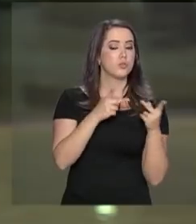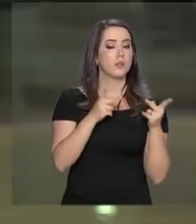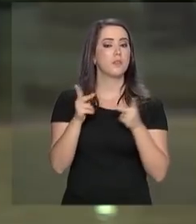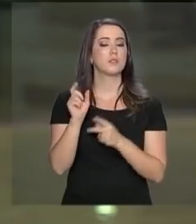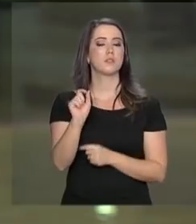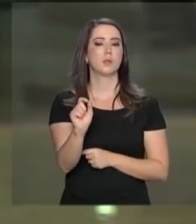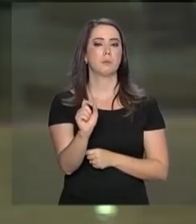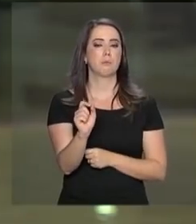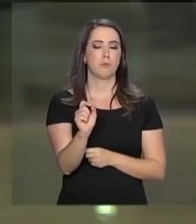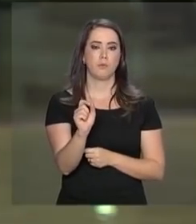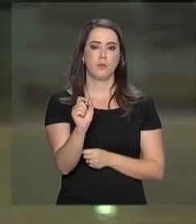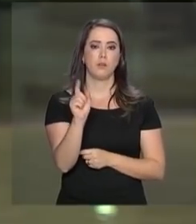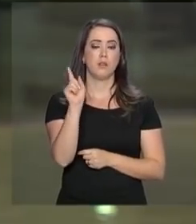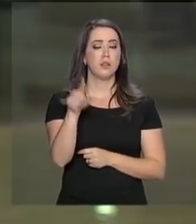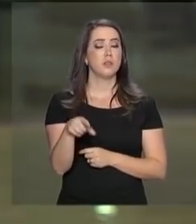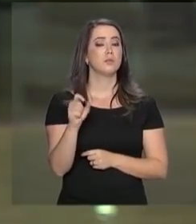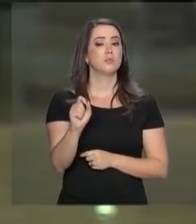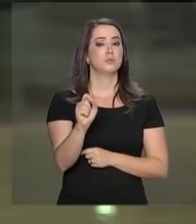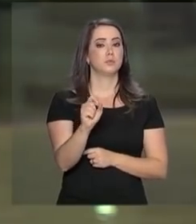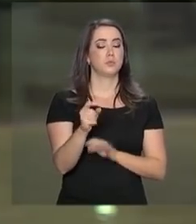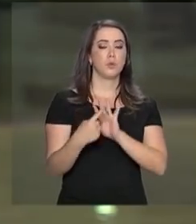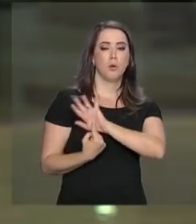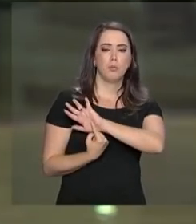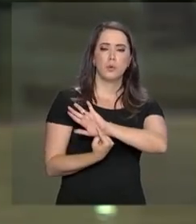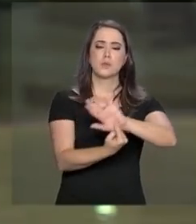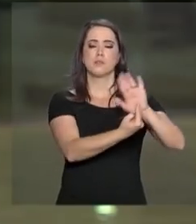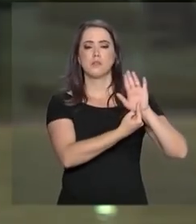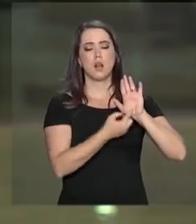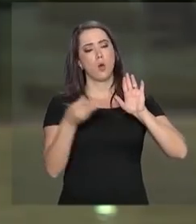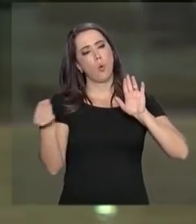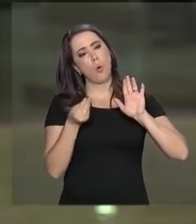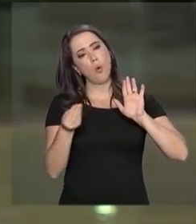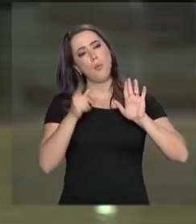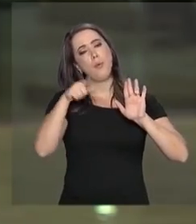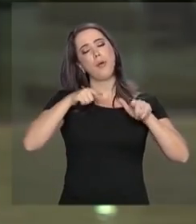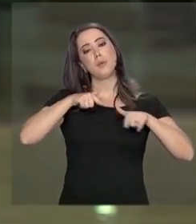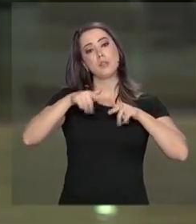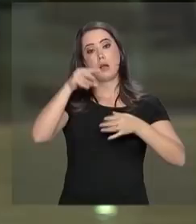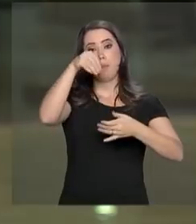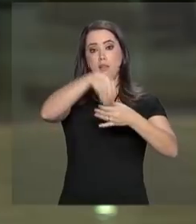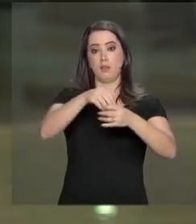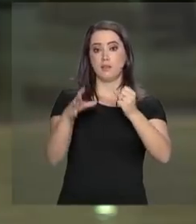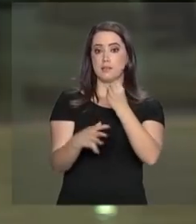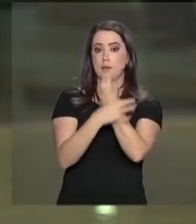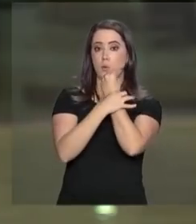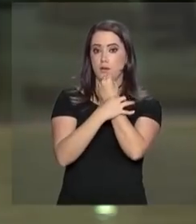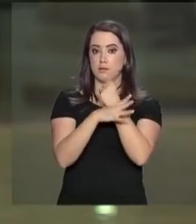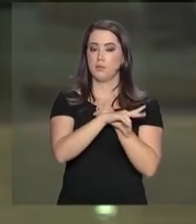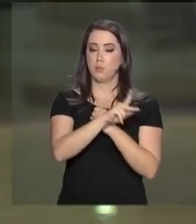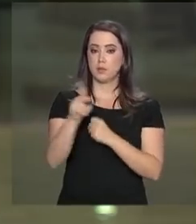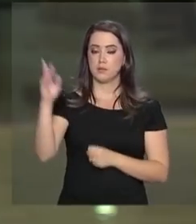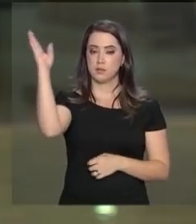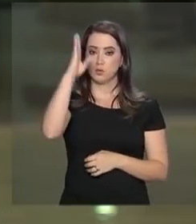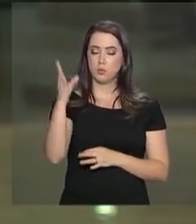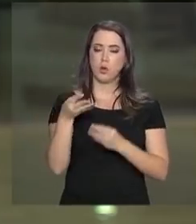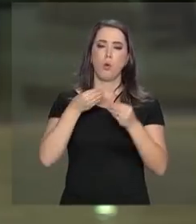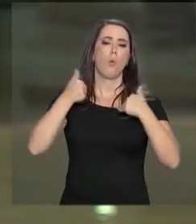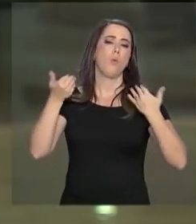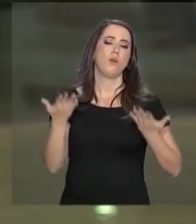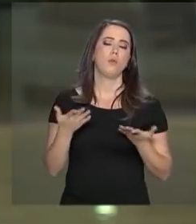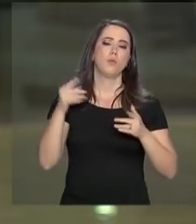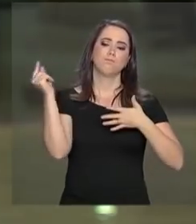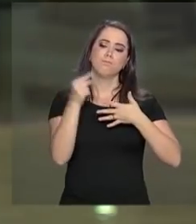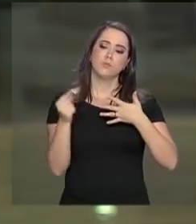visita era justamente demonstrar como que funciona a segurança presidencial e qual é esse